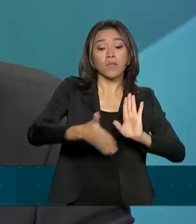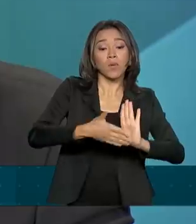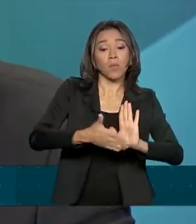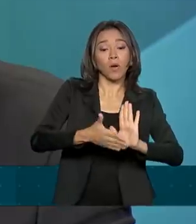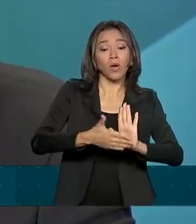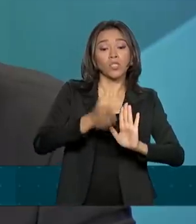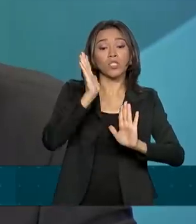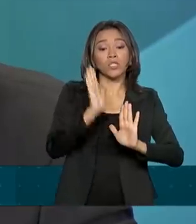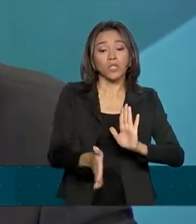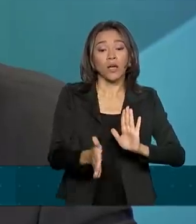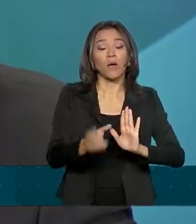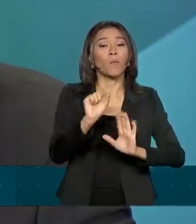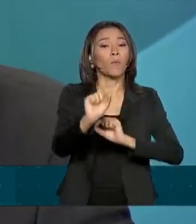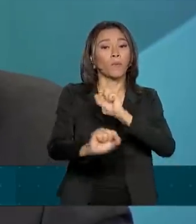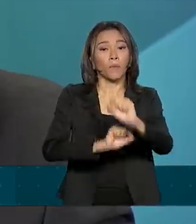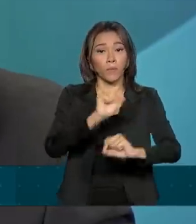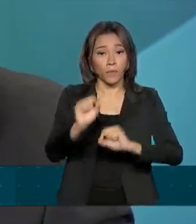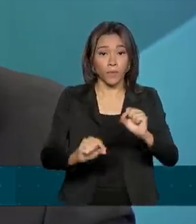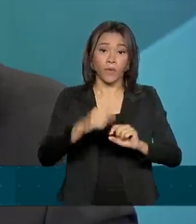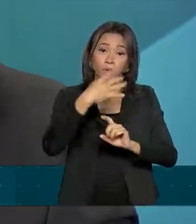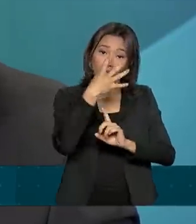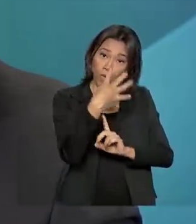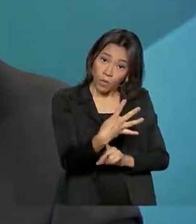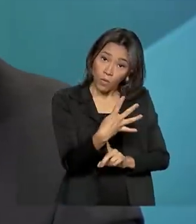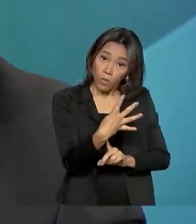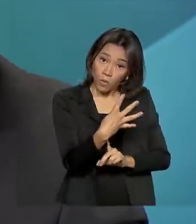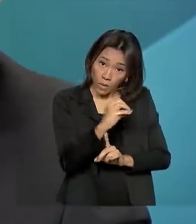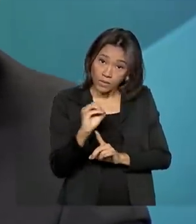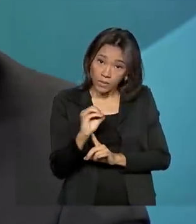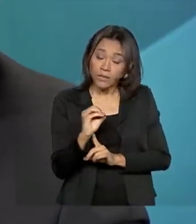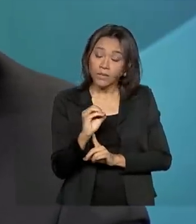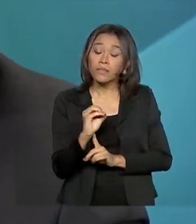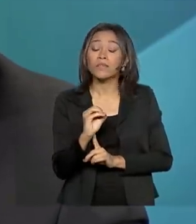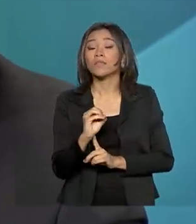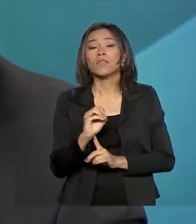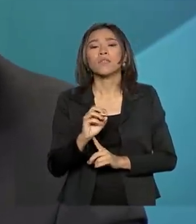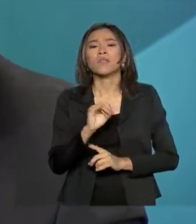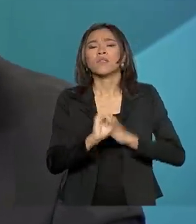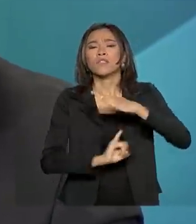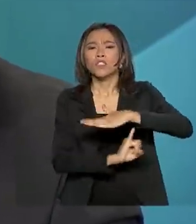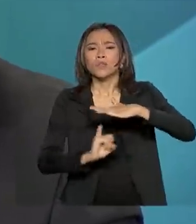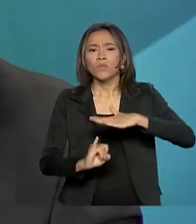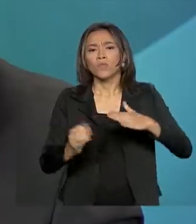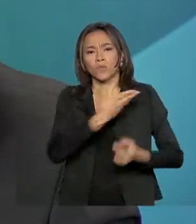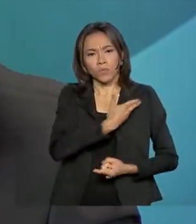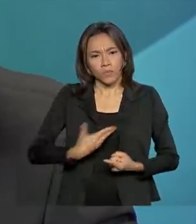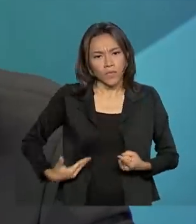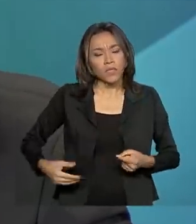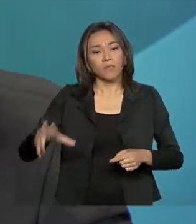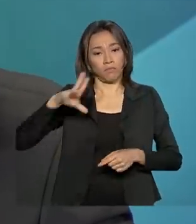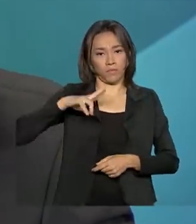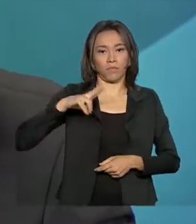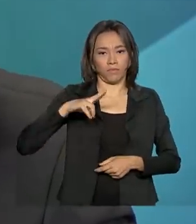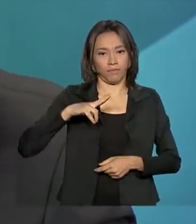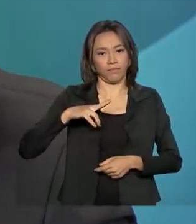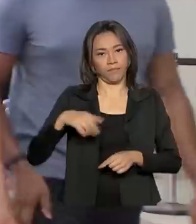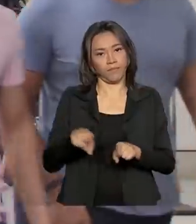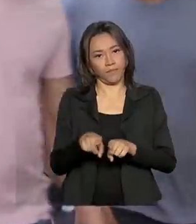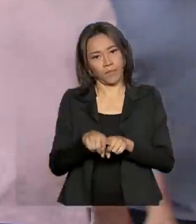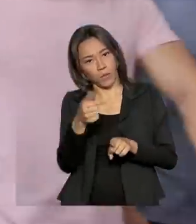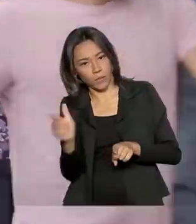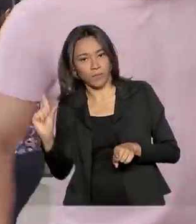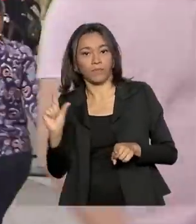distribuídas em 400 instituições públicas, privadas e comunitárias.